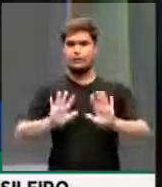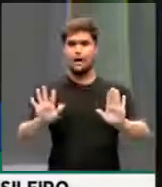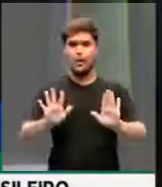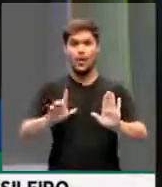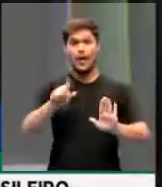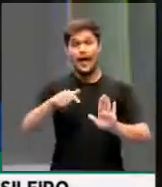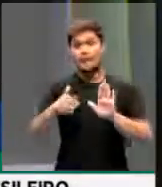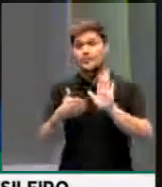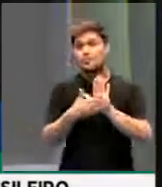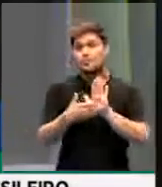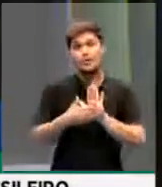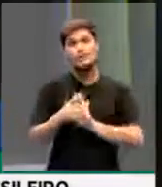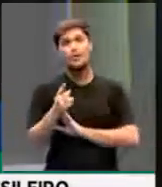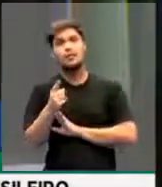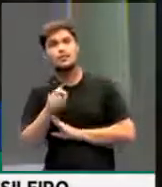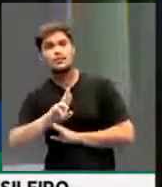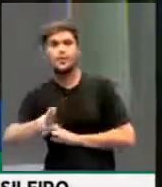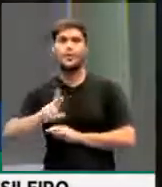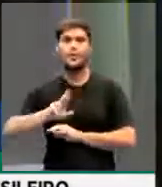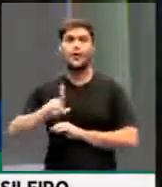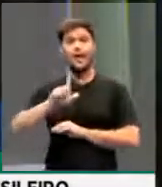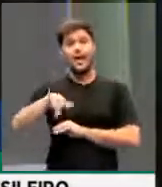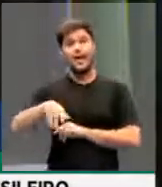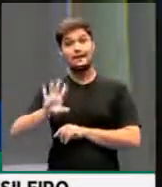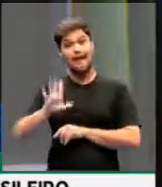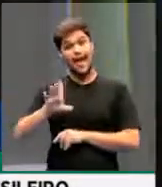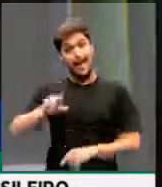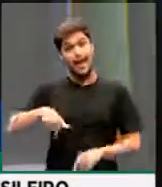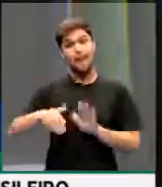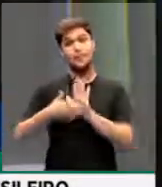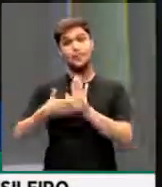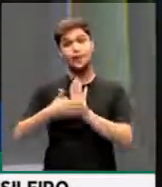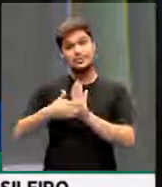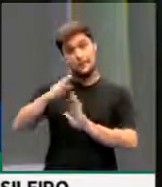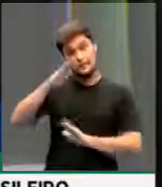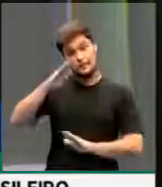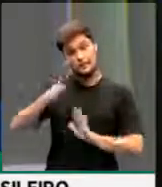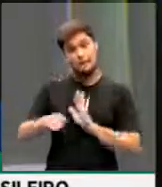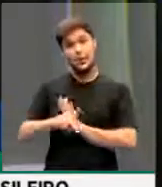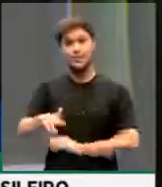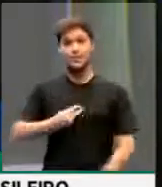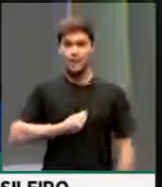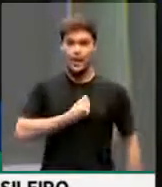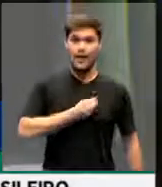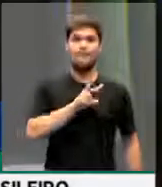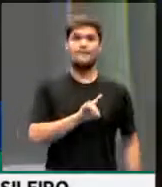uma matéria de governo e oposição. Essa é uma matéria de vida ou morte, literalmente.